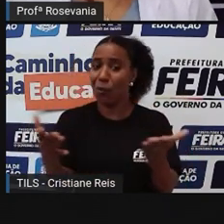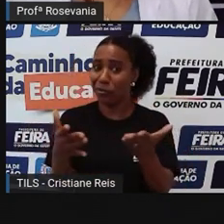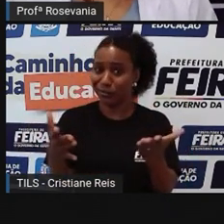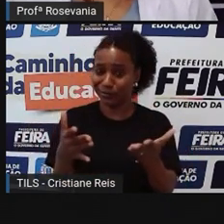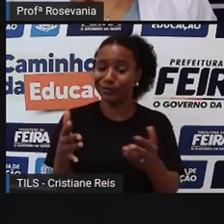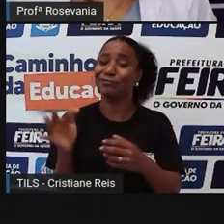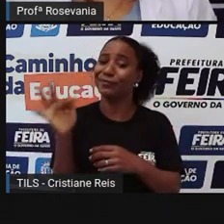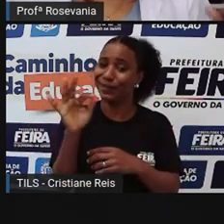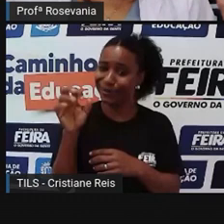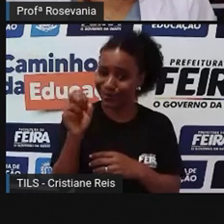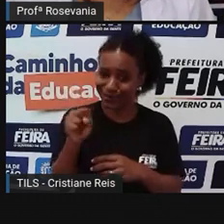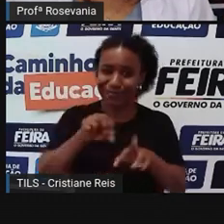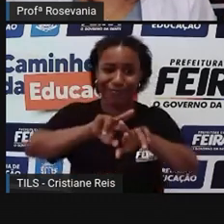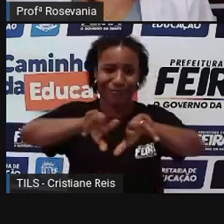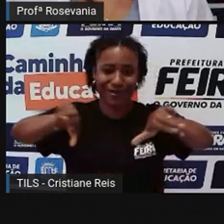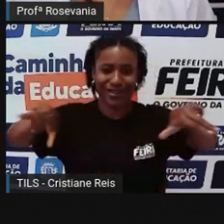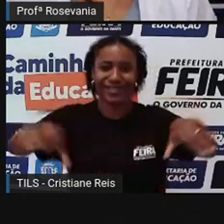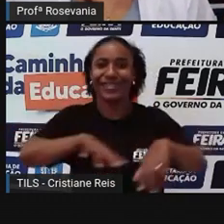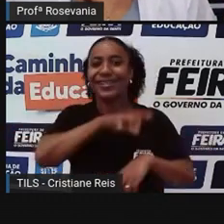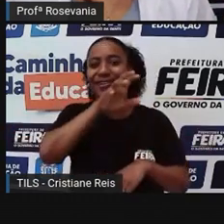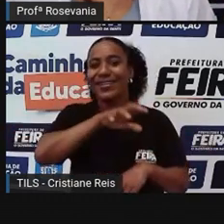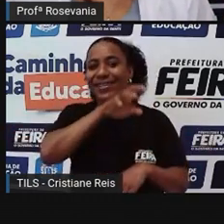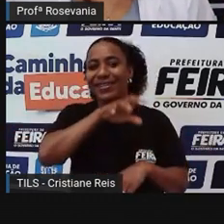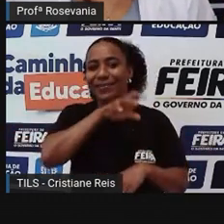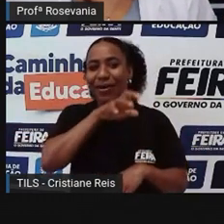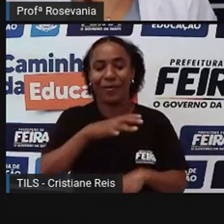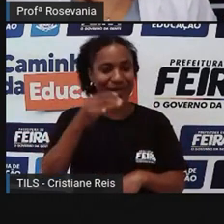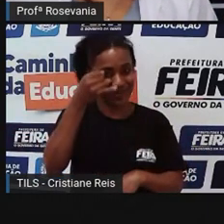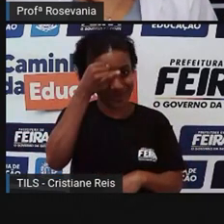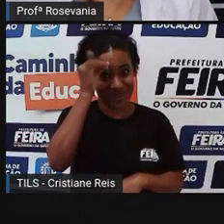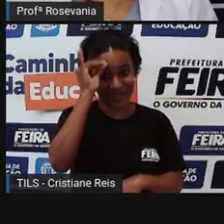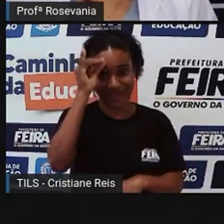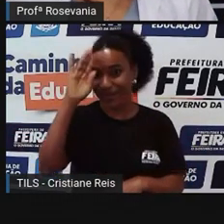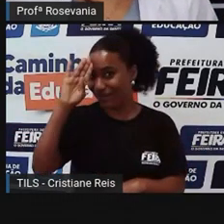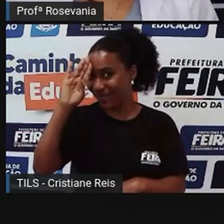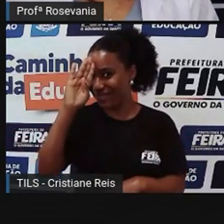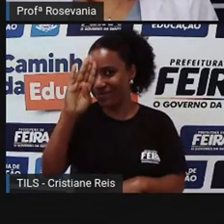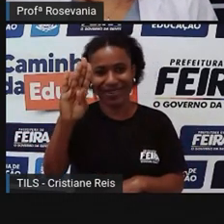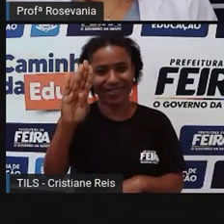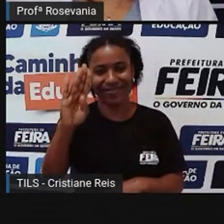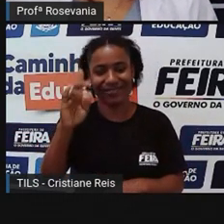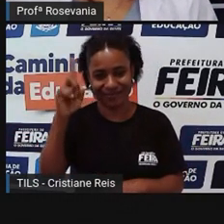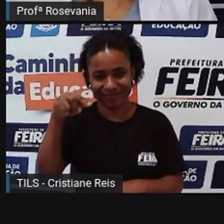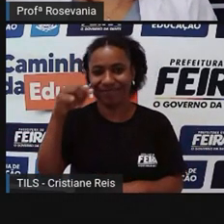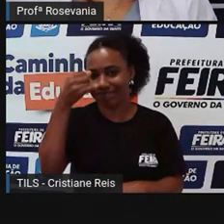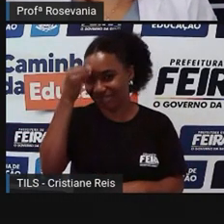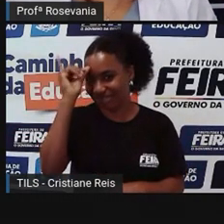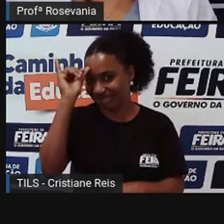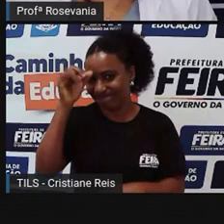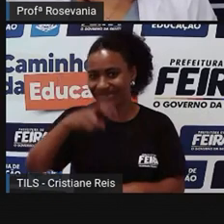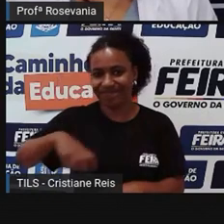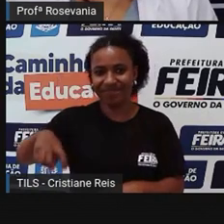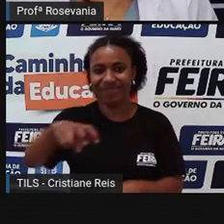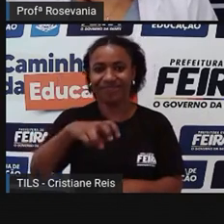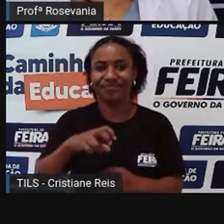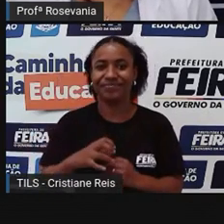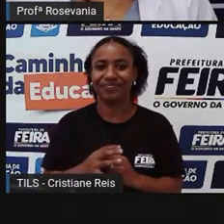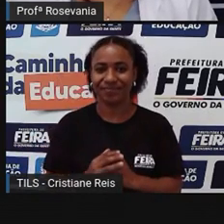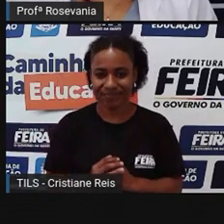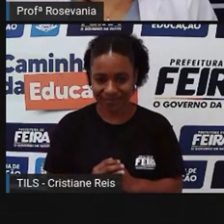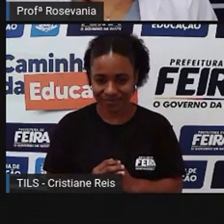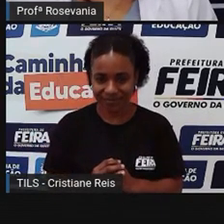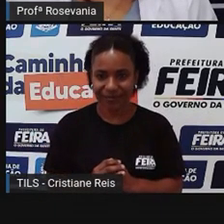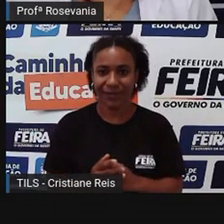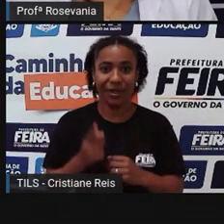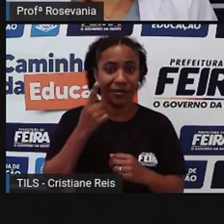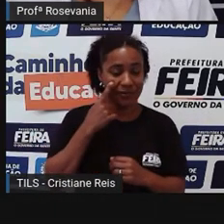mas o gado foi, né, o fator principal, né, a cereja do bolo. Aqui, os tropeiros, né, levando os